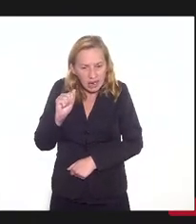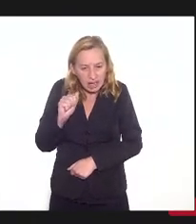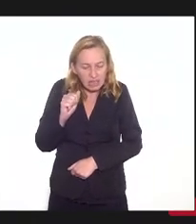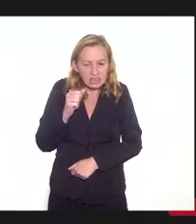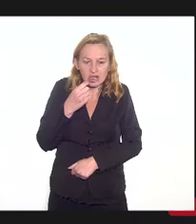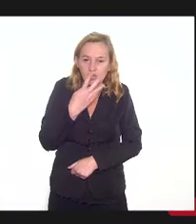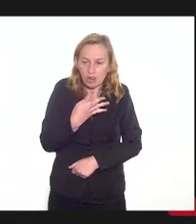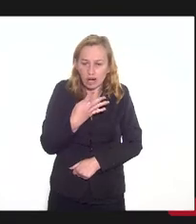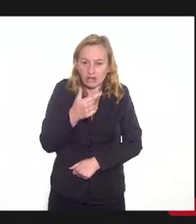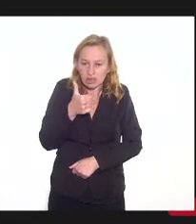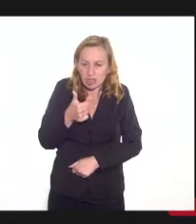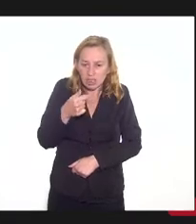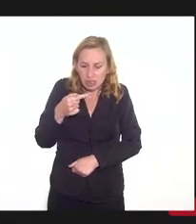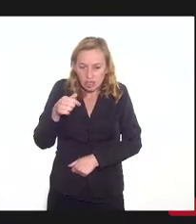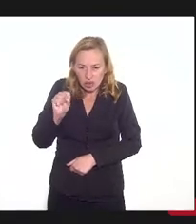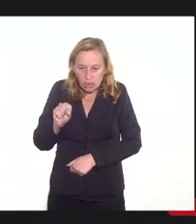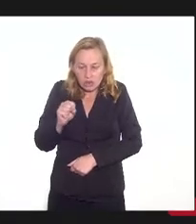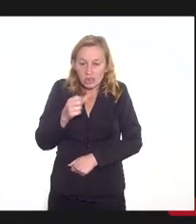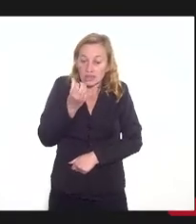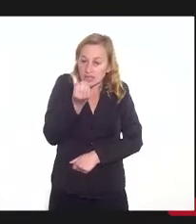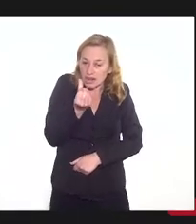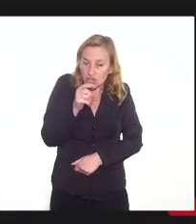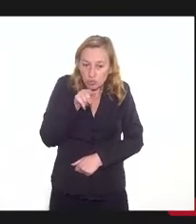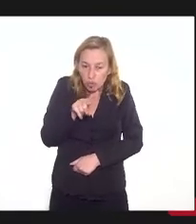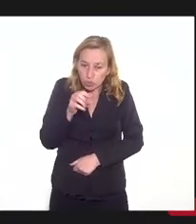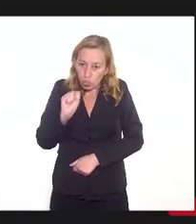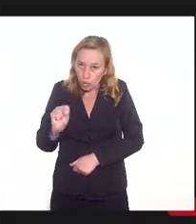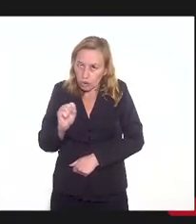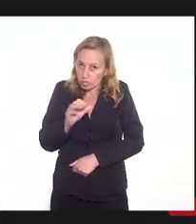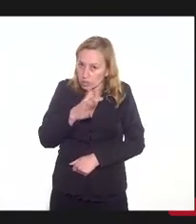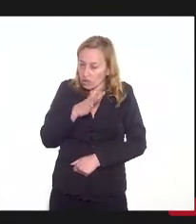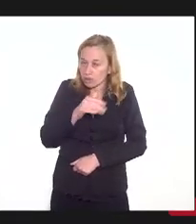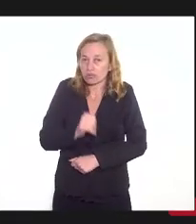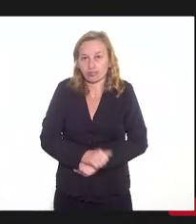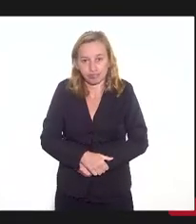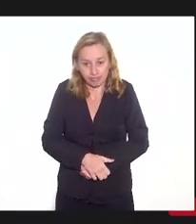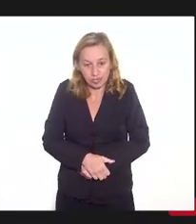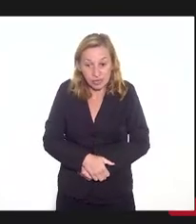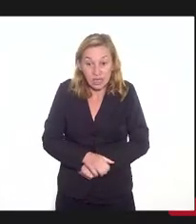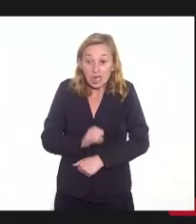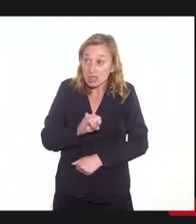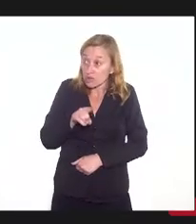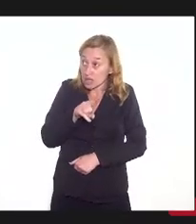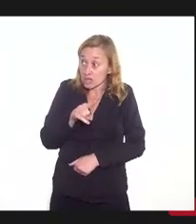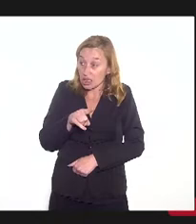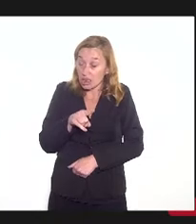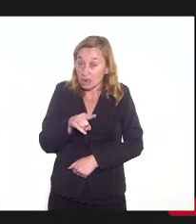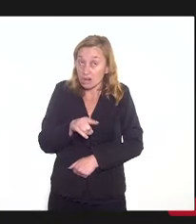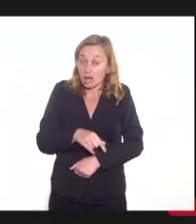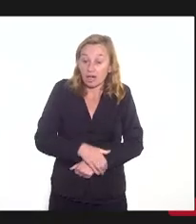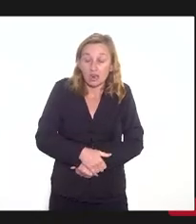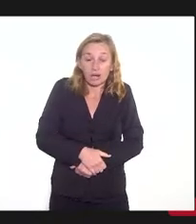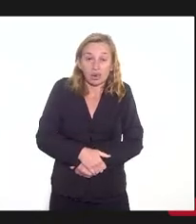178 dá 6.8 aproximadamente. Se você considerar